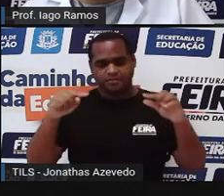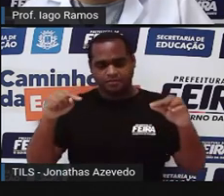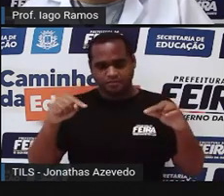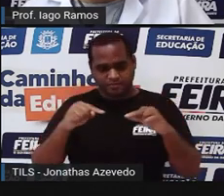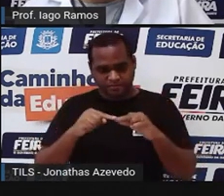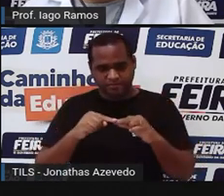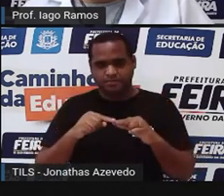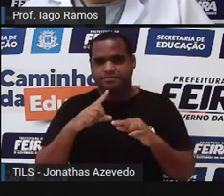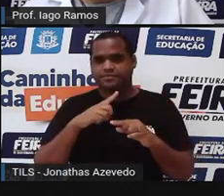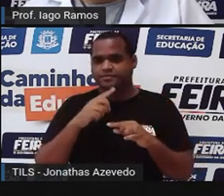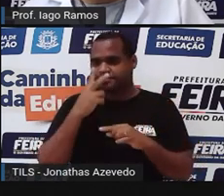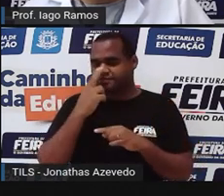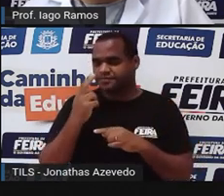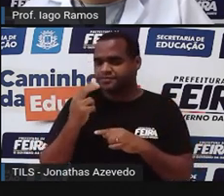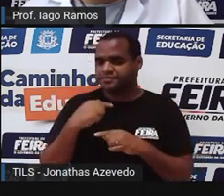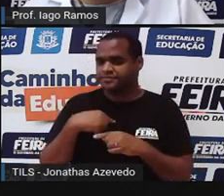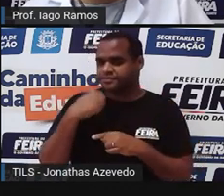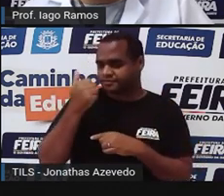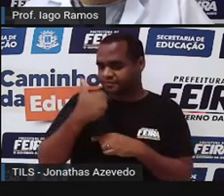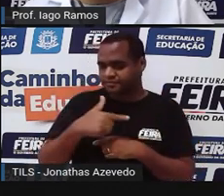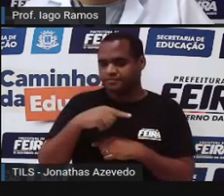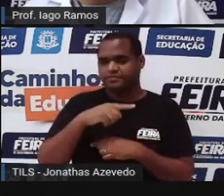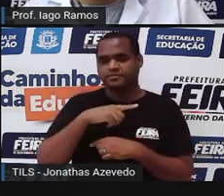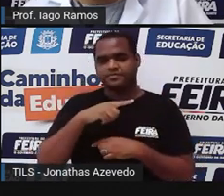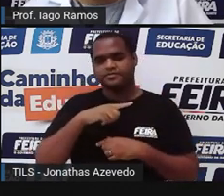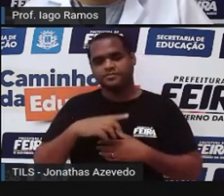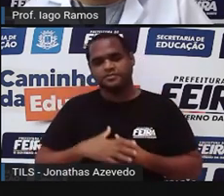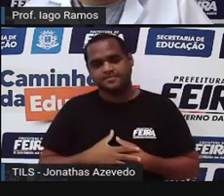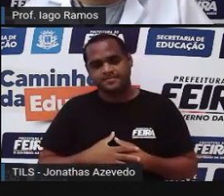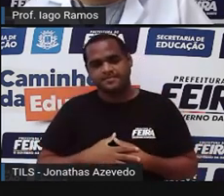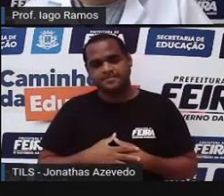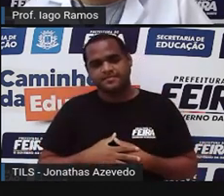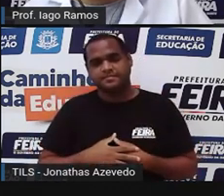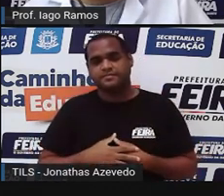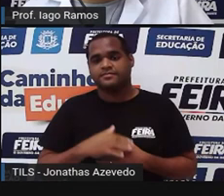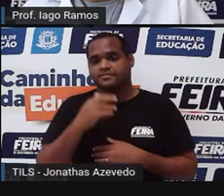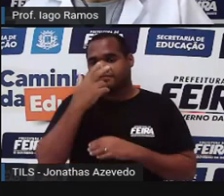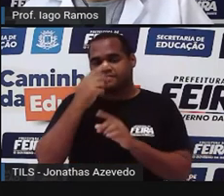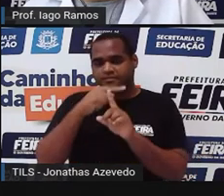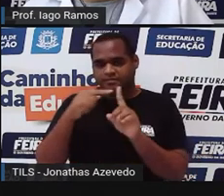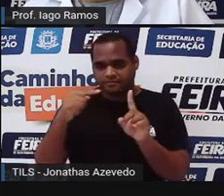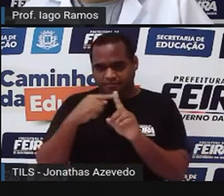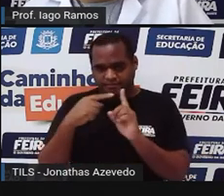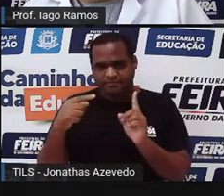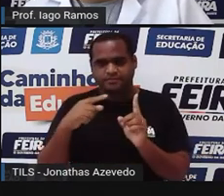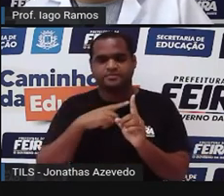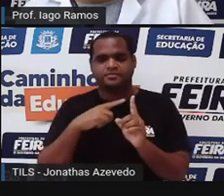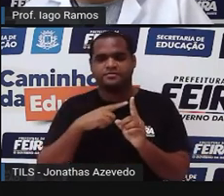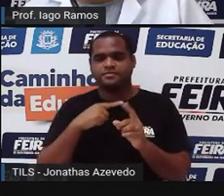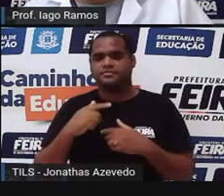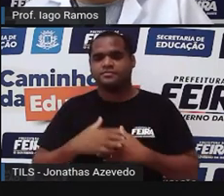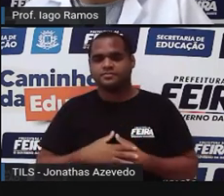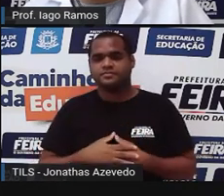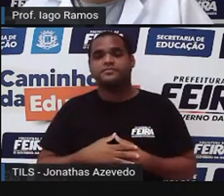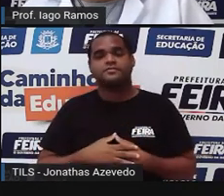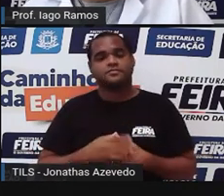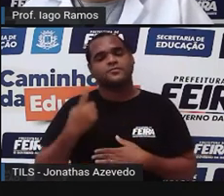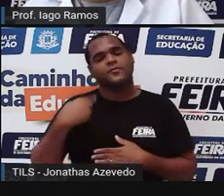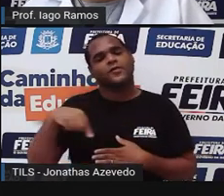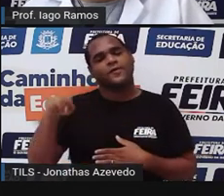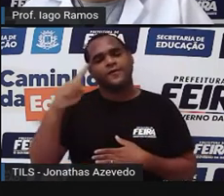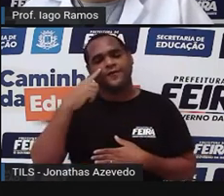losango é metade da área desse retângulo. Por que que é metade? Porque a gente viu